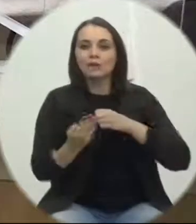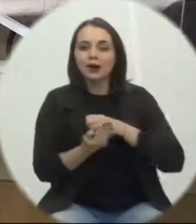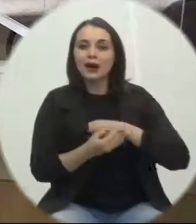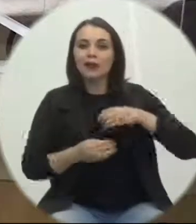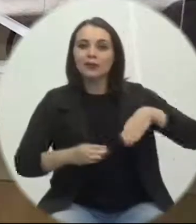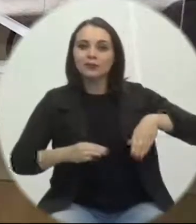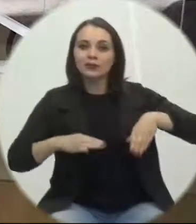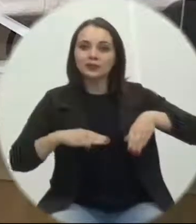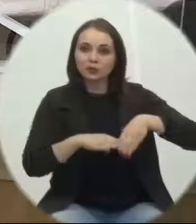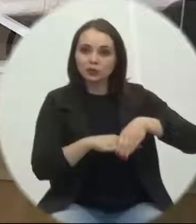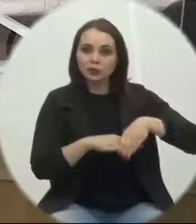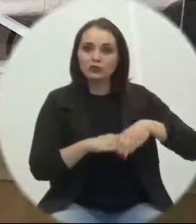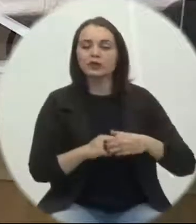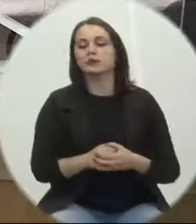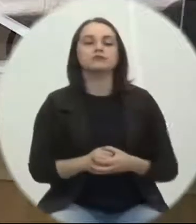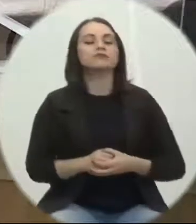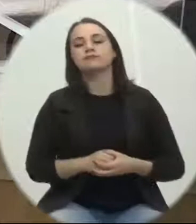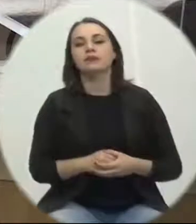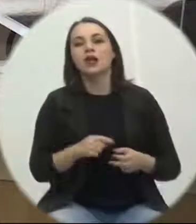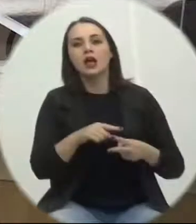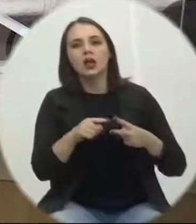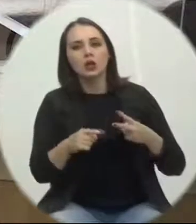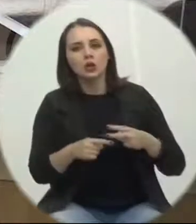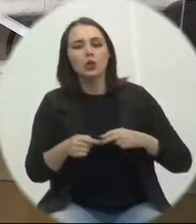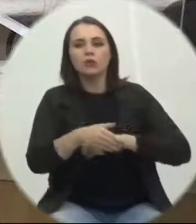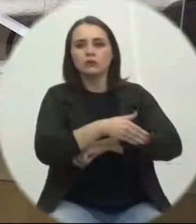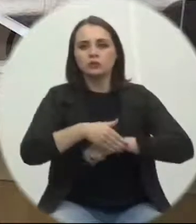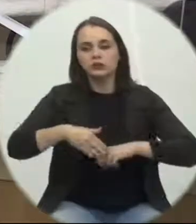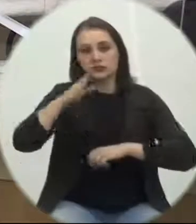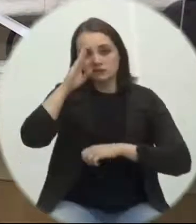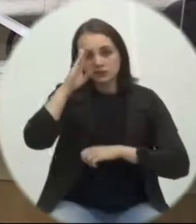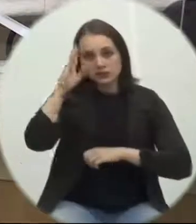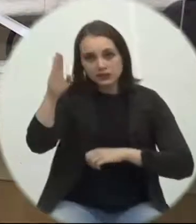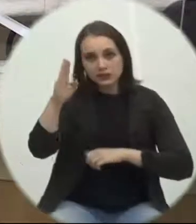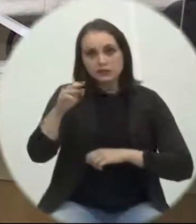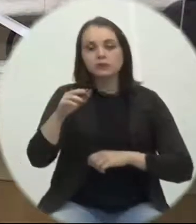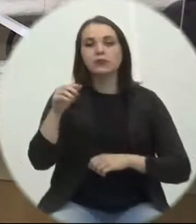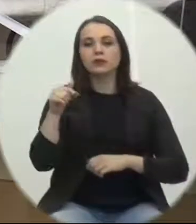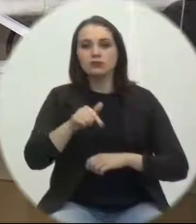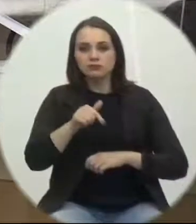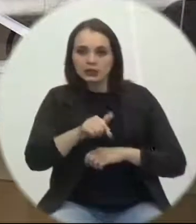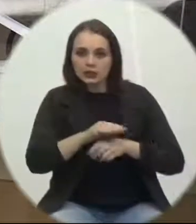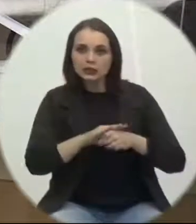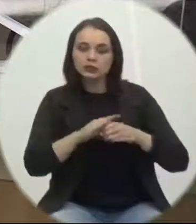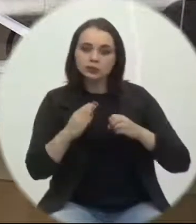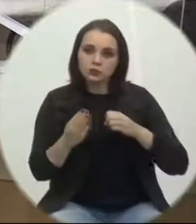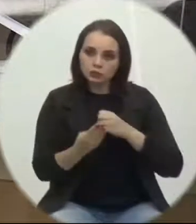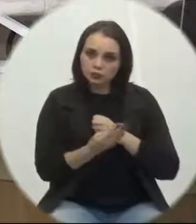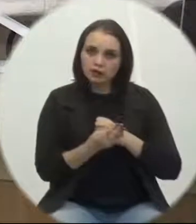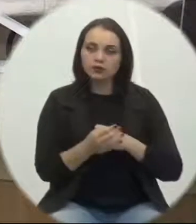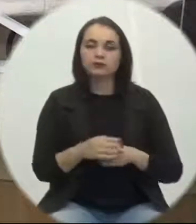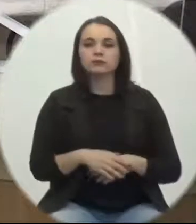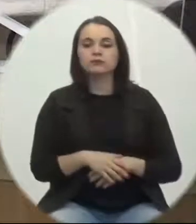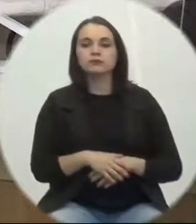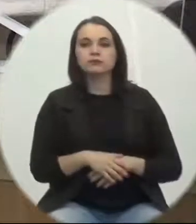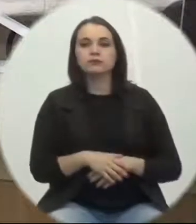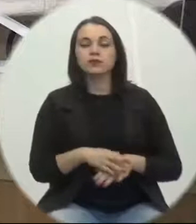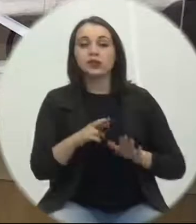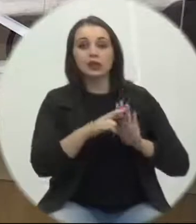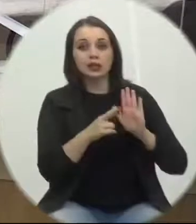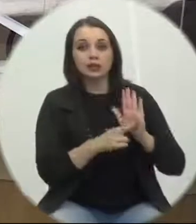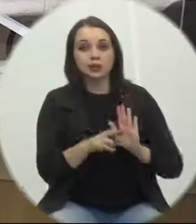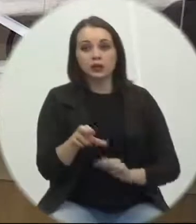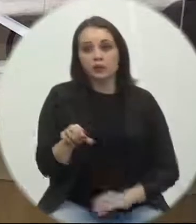Clarinda Miglioli de Luca, Francisco Martinhago e Ana Anair Naspolini de Luca. Requerimento